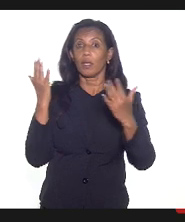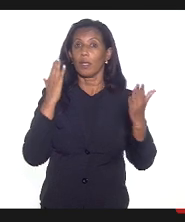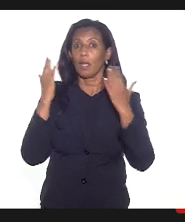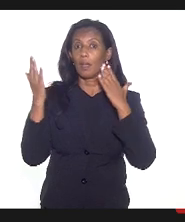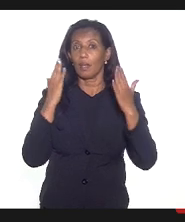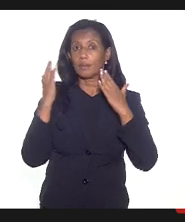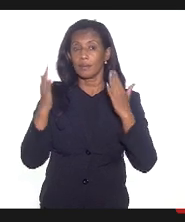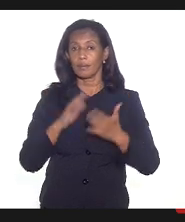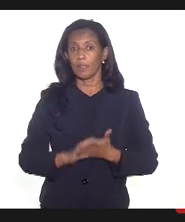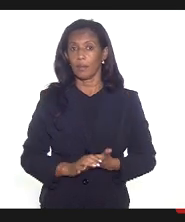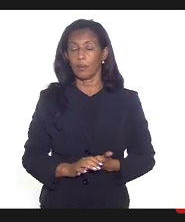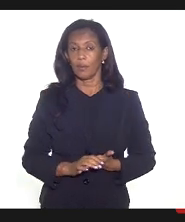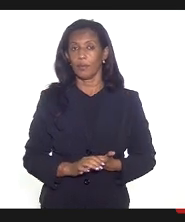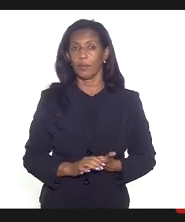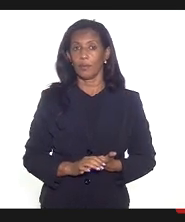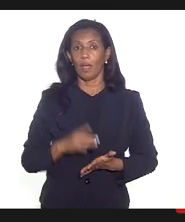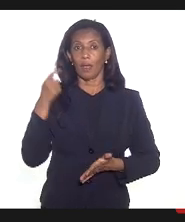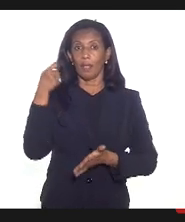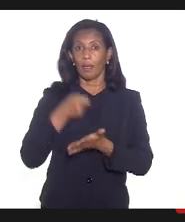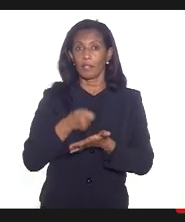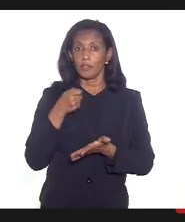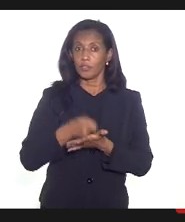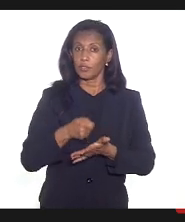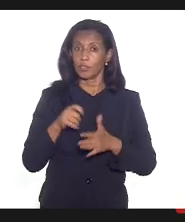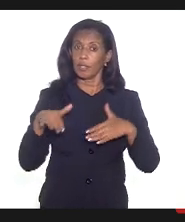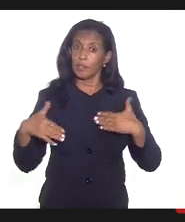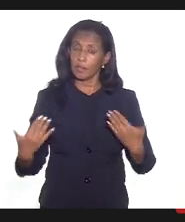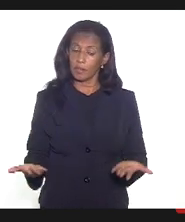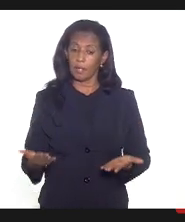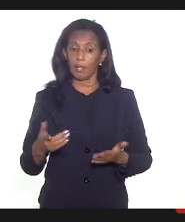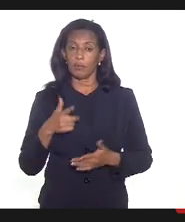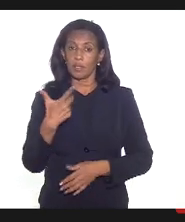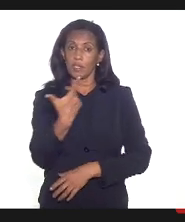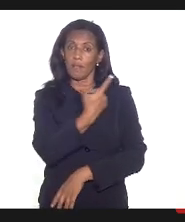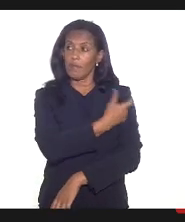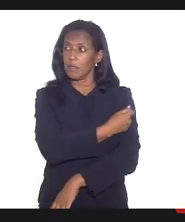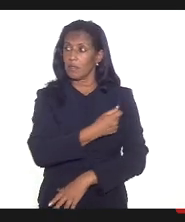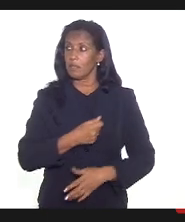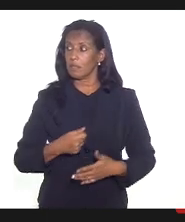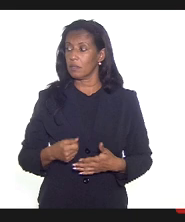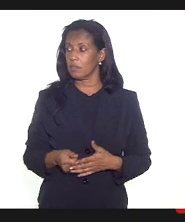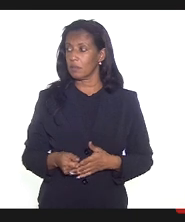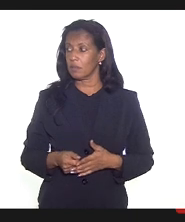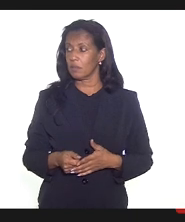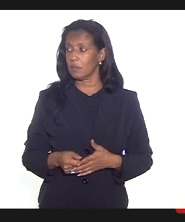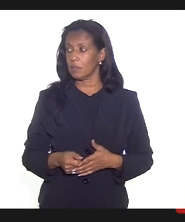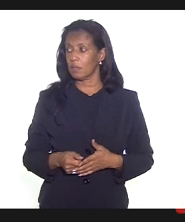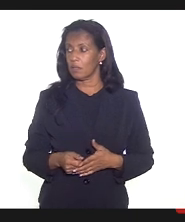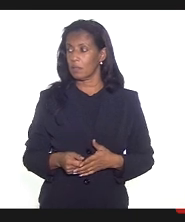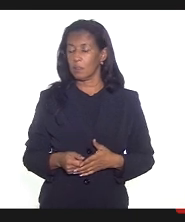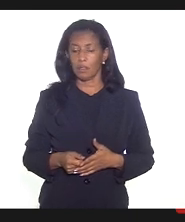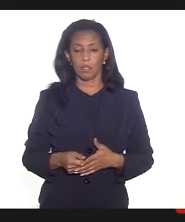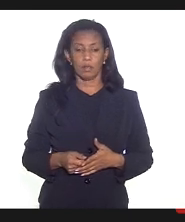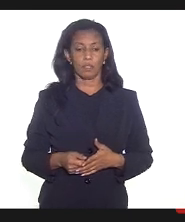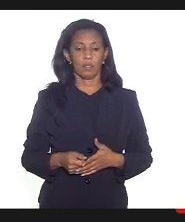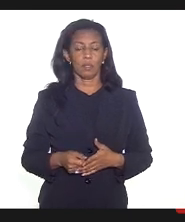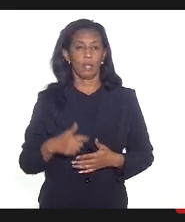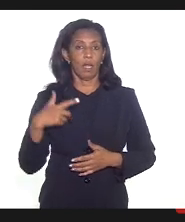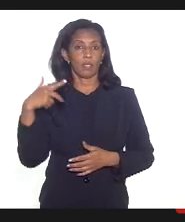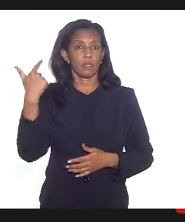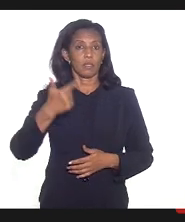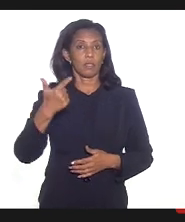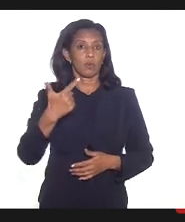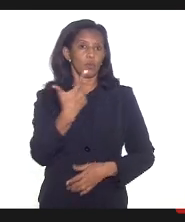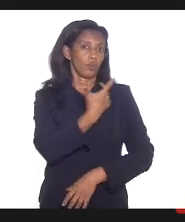a garantia então dessas vacinas para a primeira e segunda dose